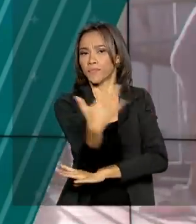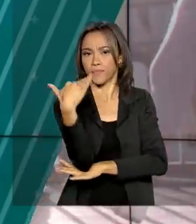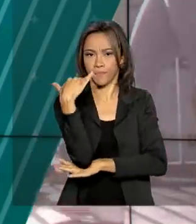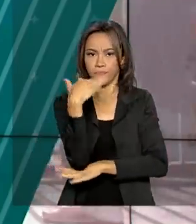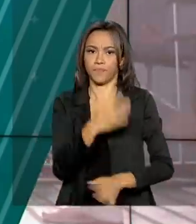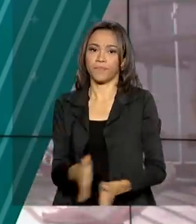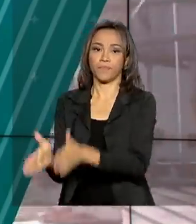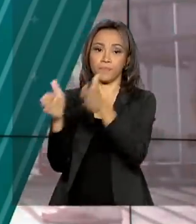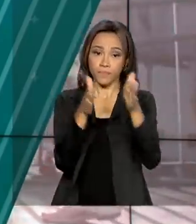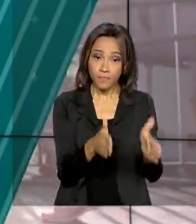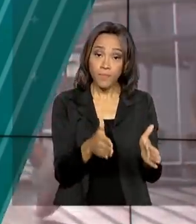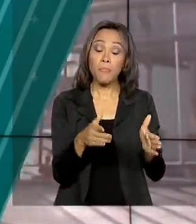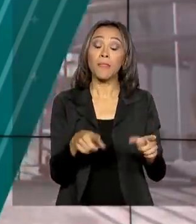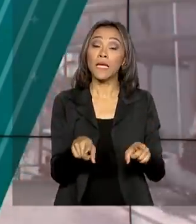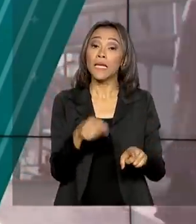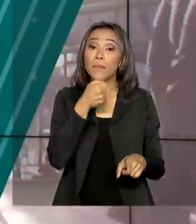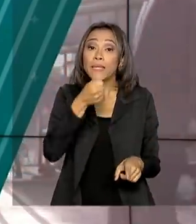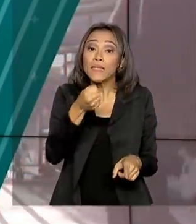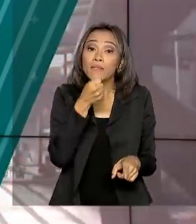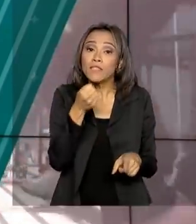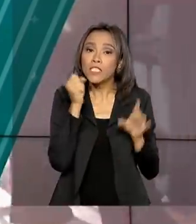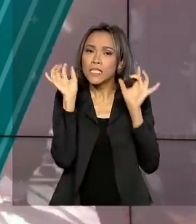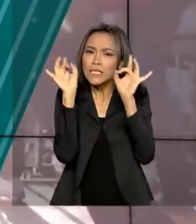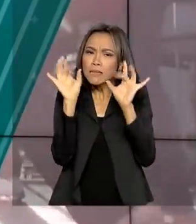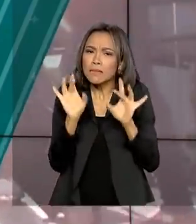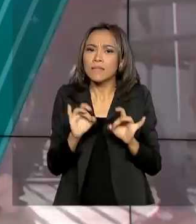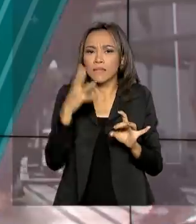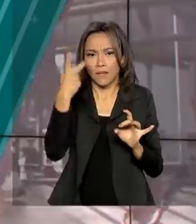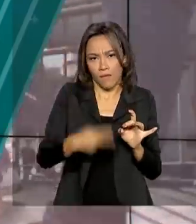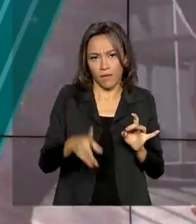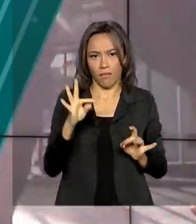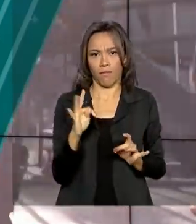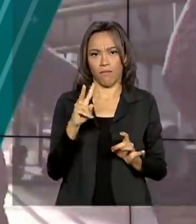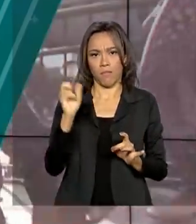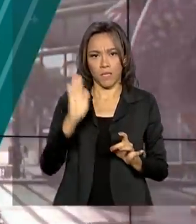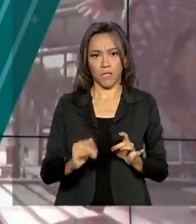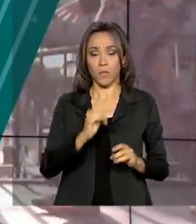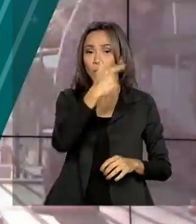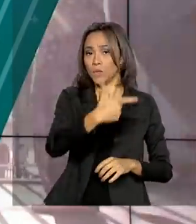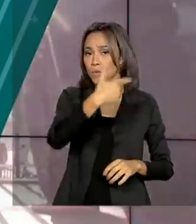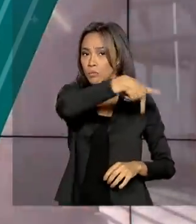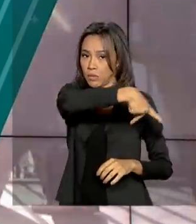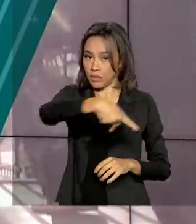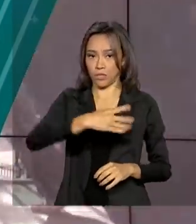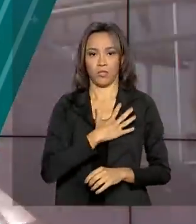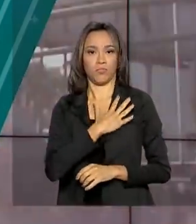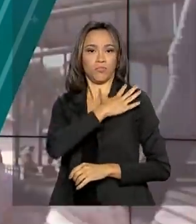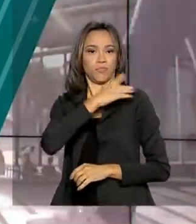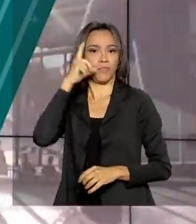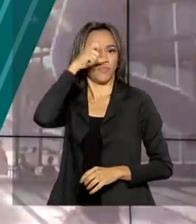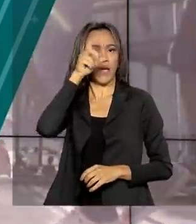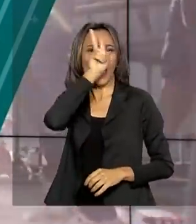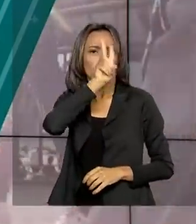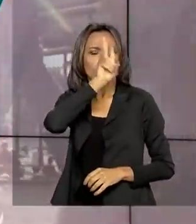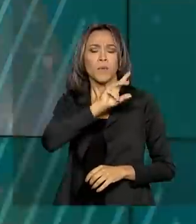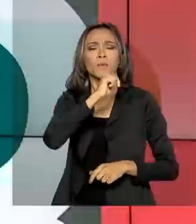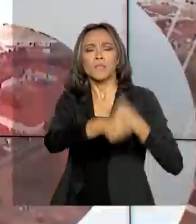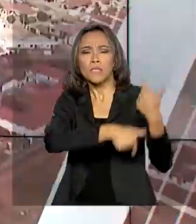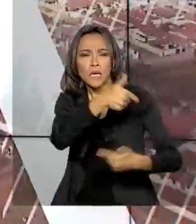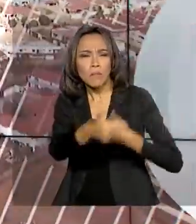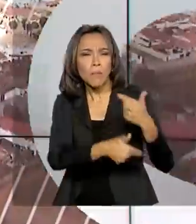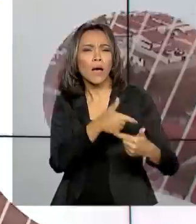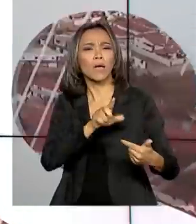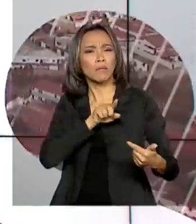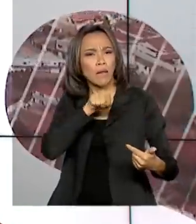E em entrevista exclusiva à TV Brasil, o vice-presidente Hamilton Mourão lembrou o trabalho dos brasileiros na Antártica, que deve ser